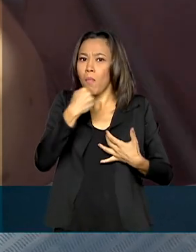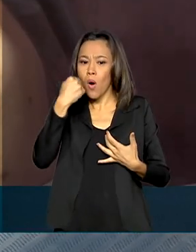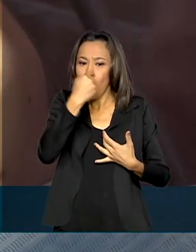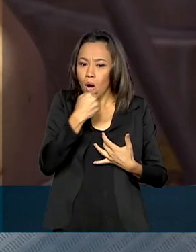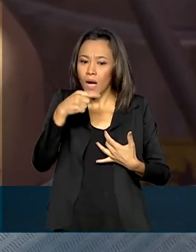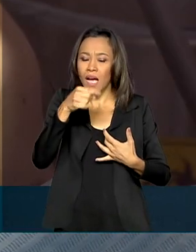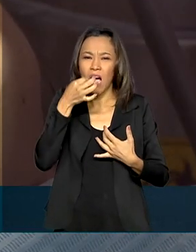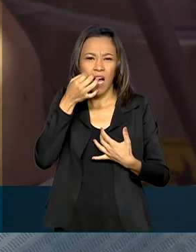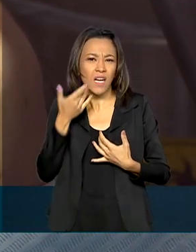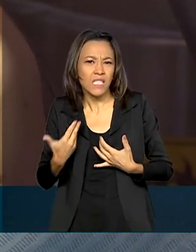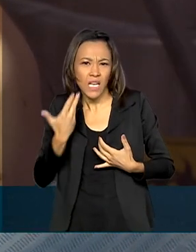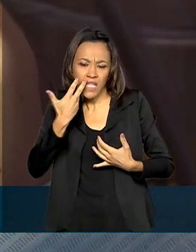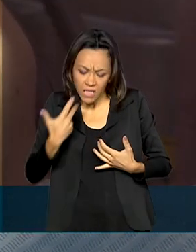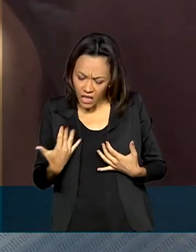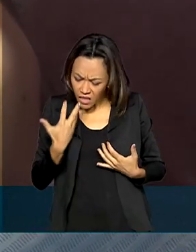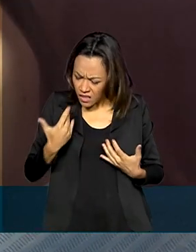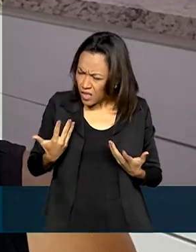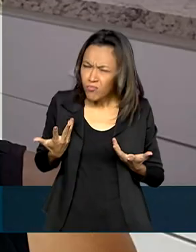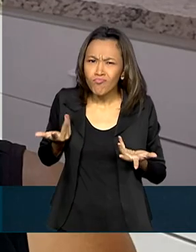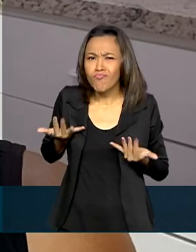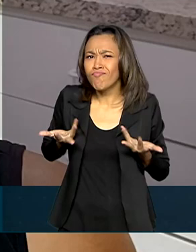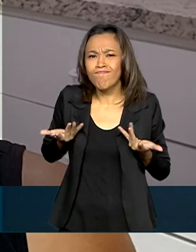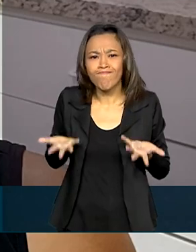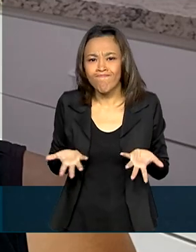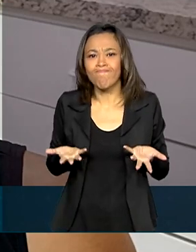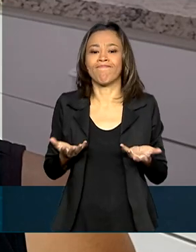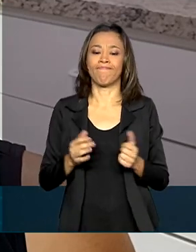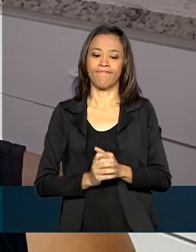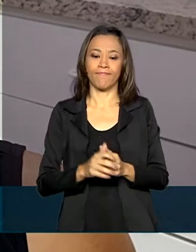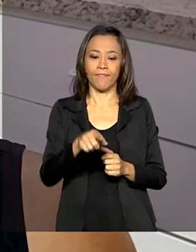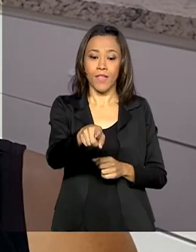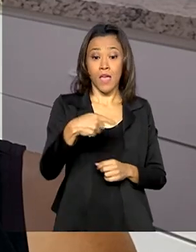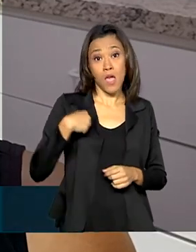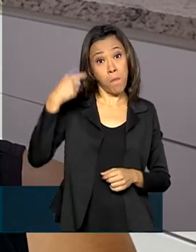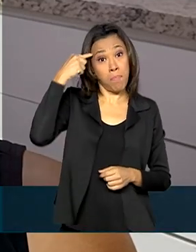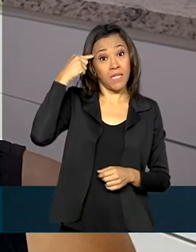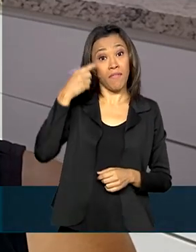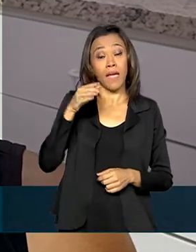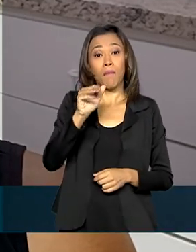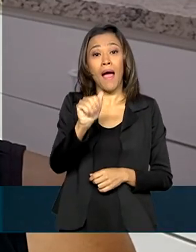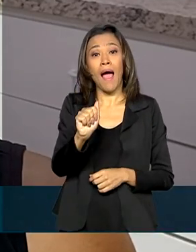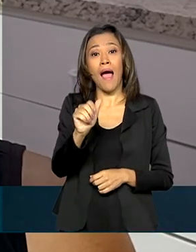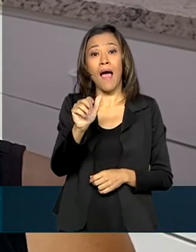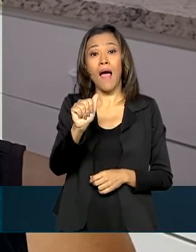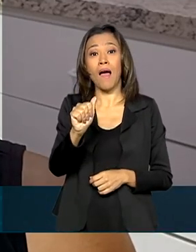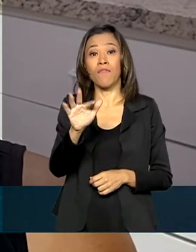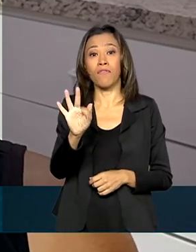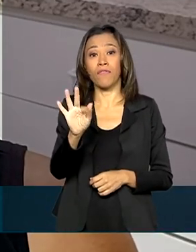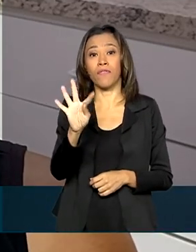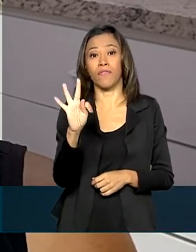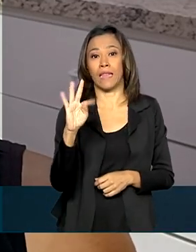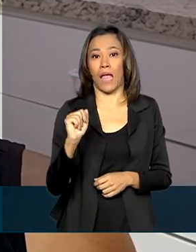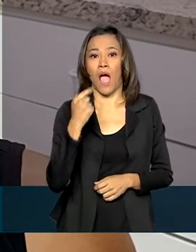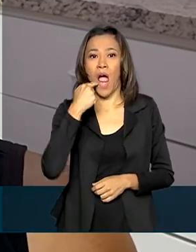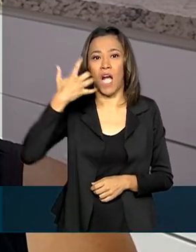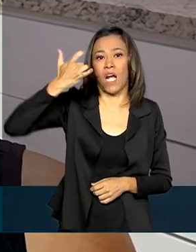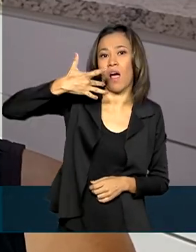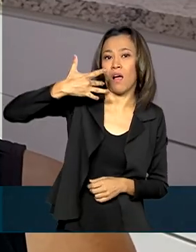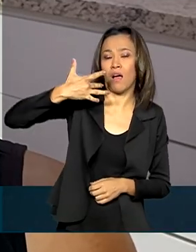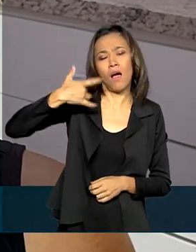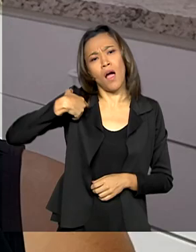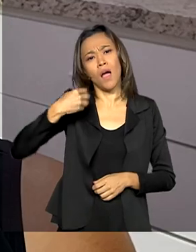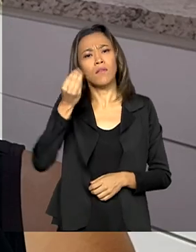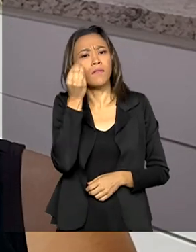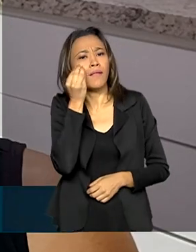sangramentos sem causa conhecida. Eu pensei que era uma afra, então eu tentei fazer esse tratamento através de uma